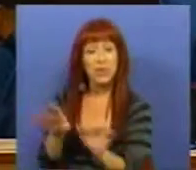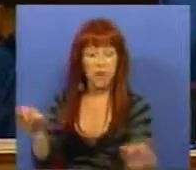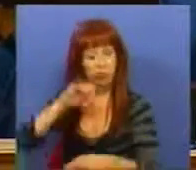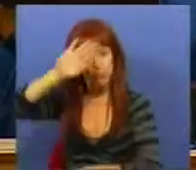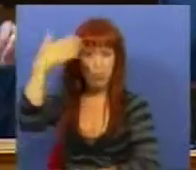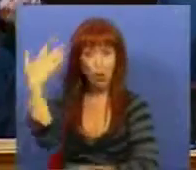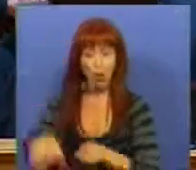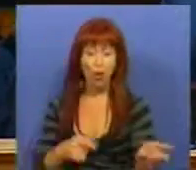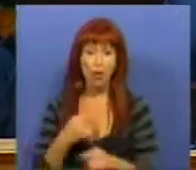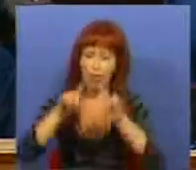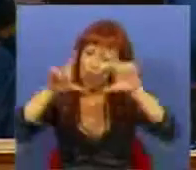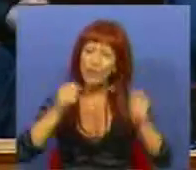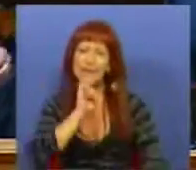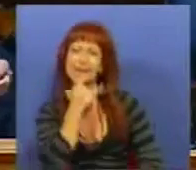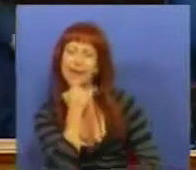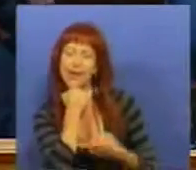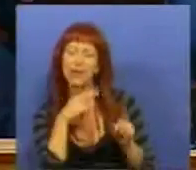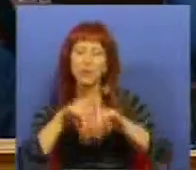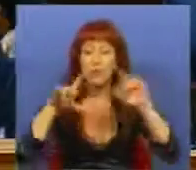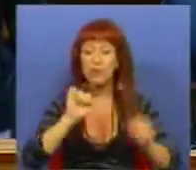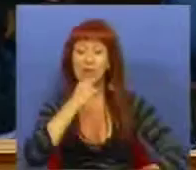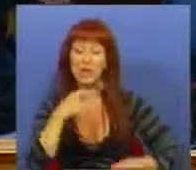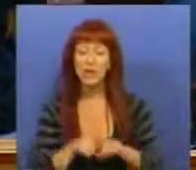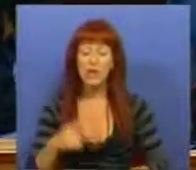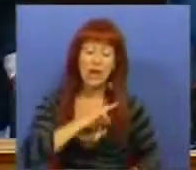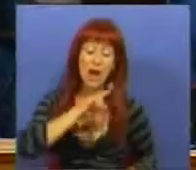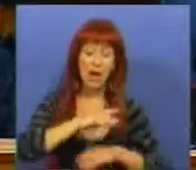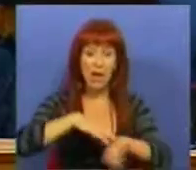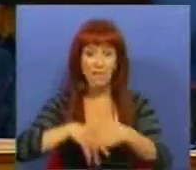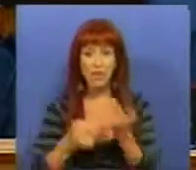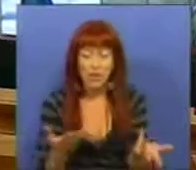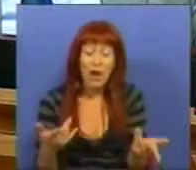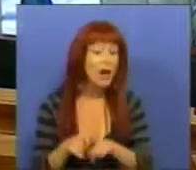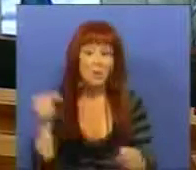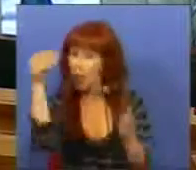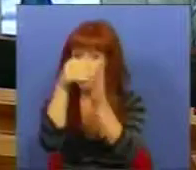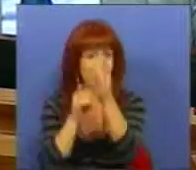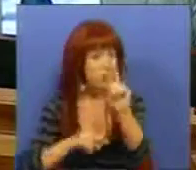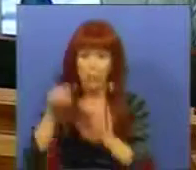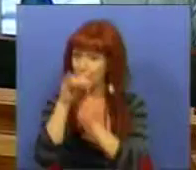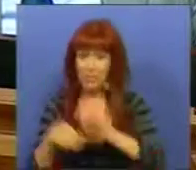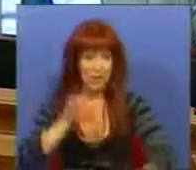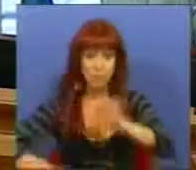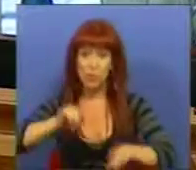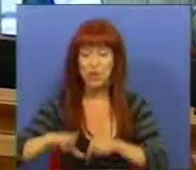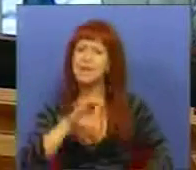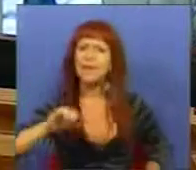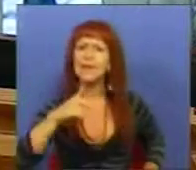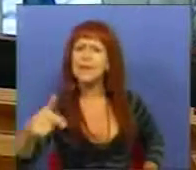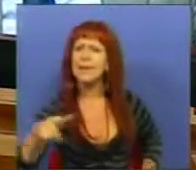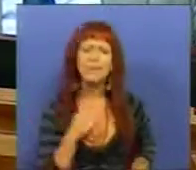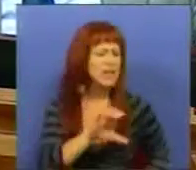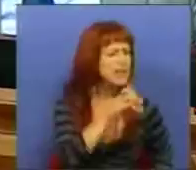bem sabemos, um capítulo secreto. O capítulo secreto das privatizações. Esse sim não constava no programa eleitoral. Dos CTT,